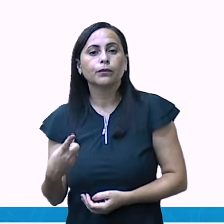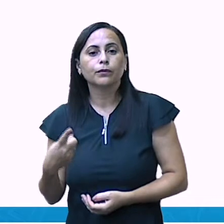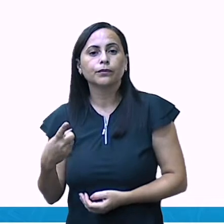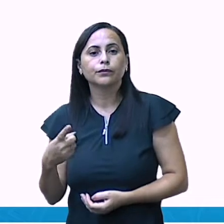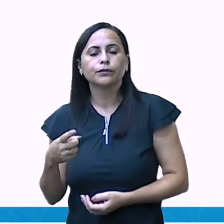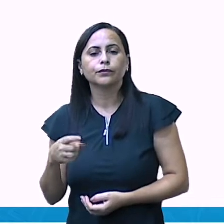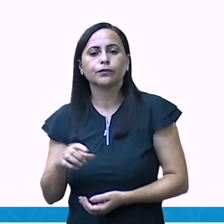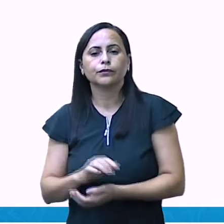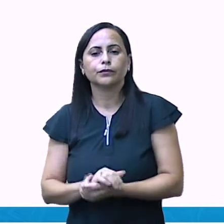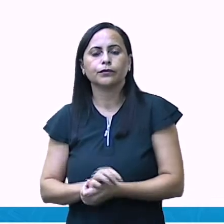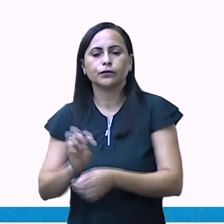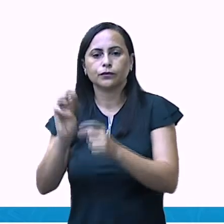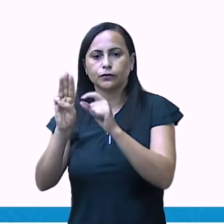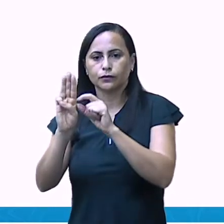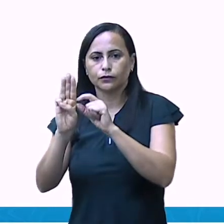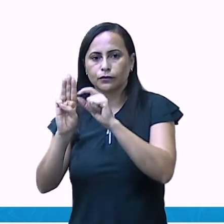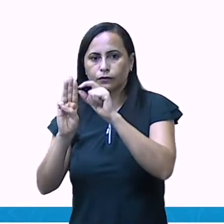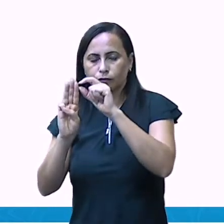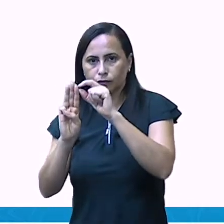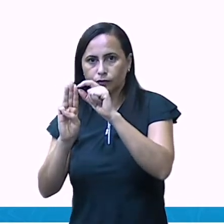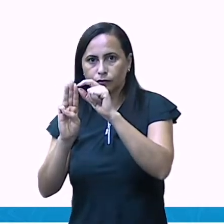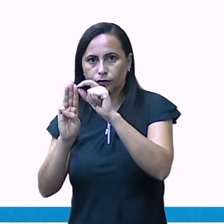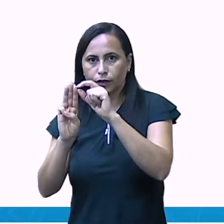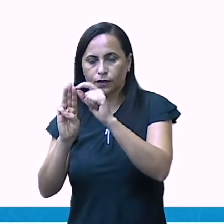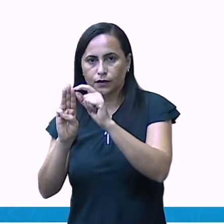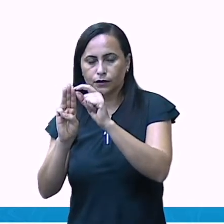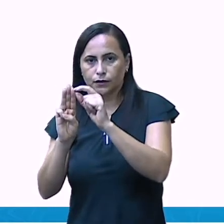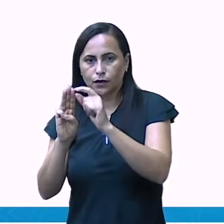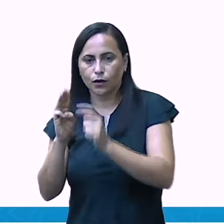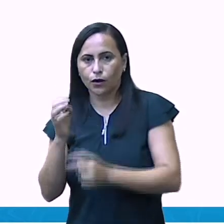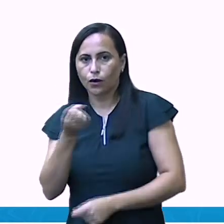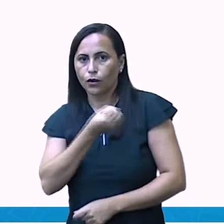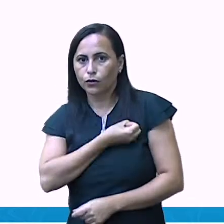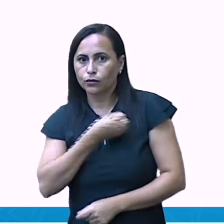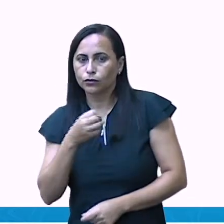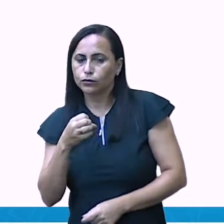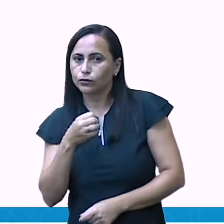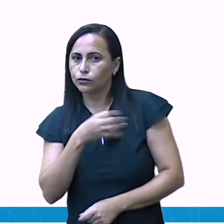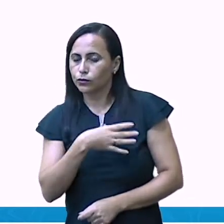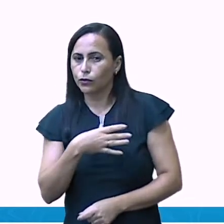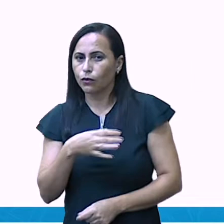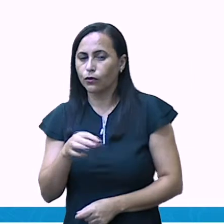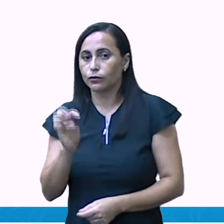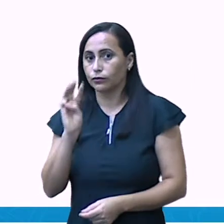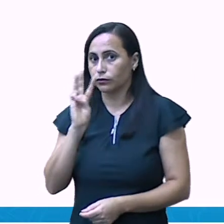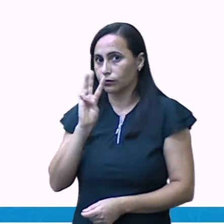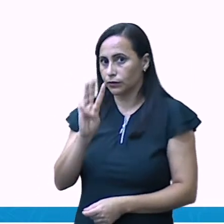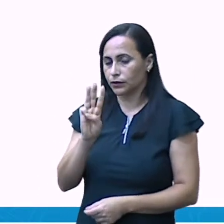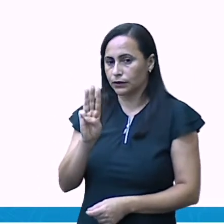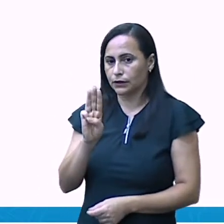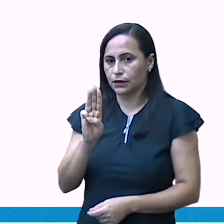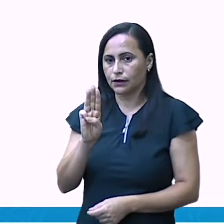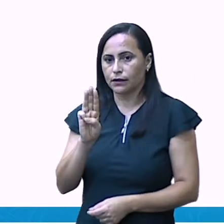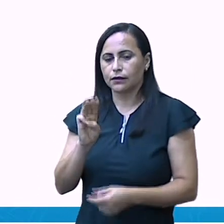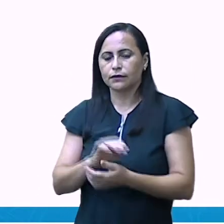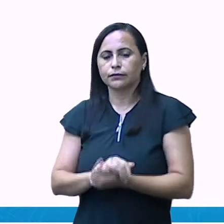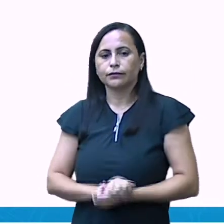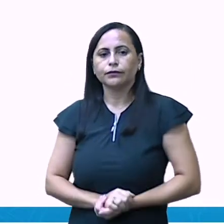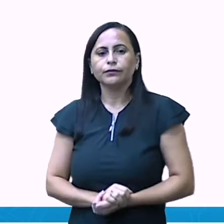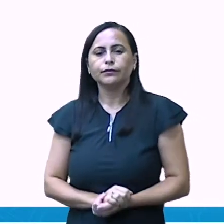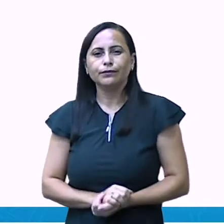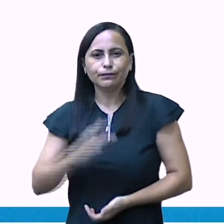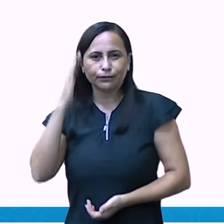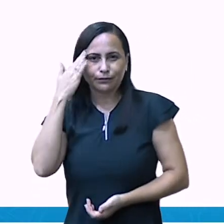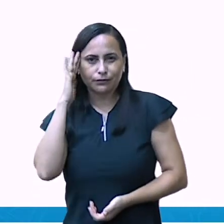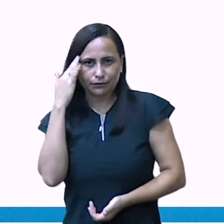A formação de um novo número, né? Com três algarismos. Conseguiram entender,